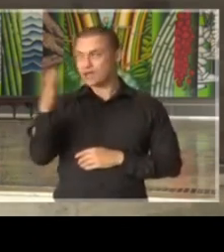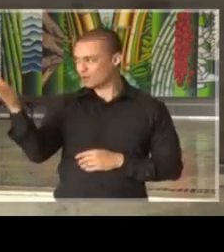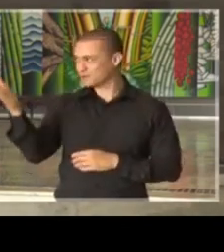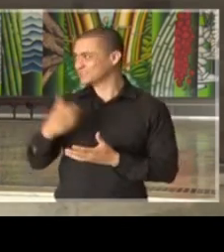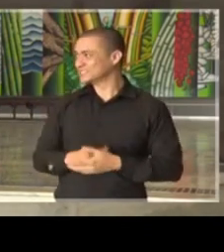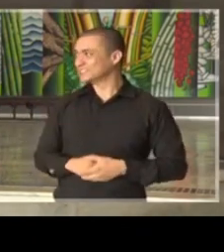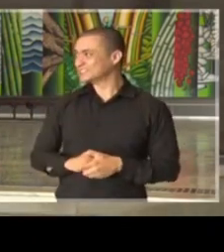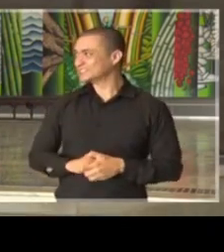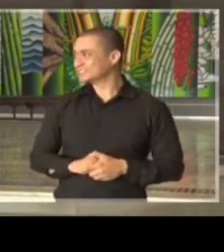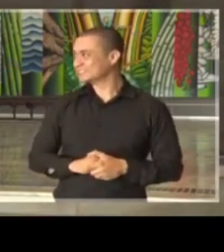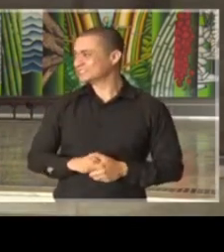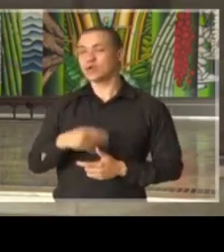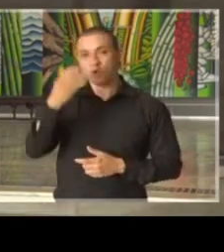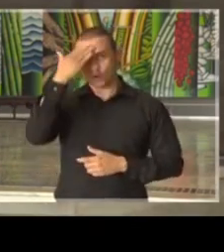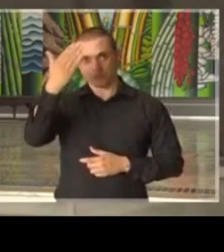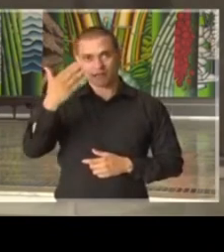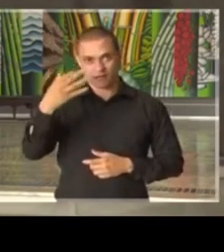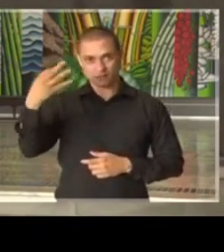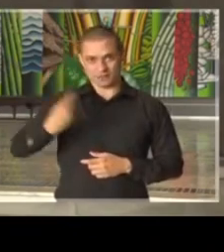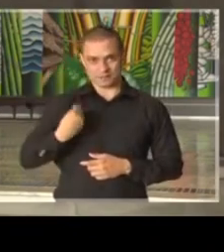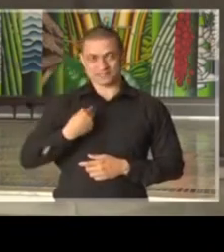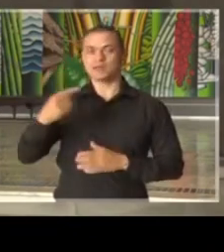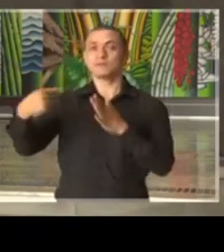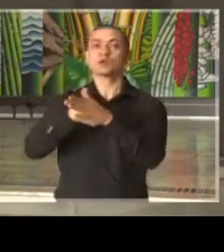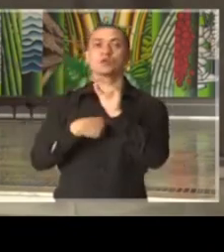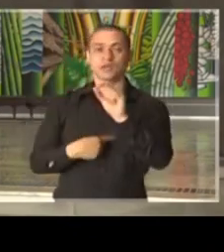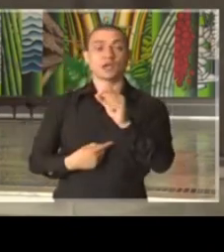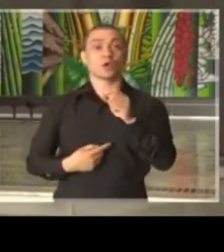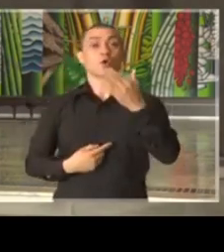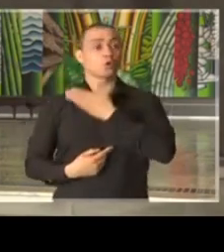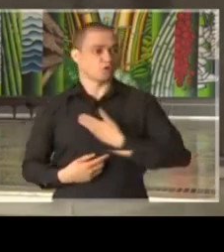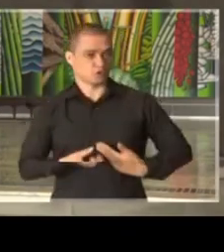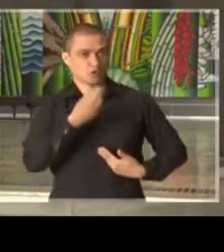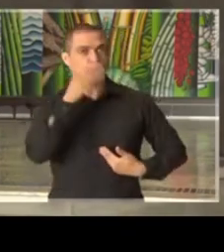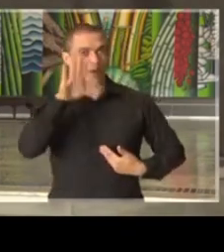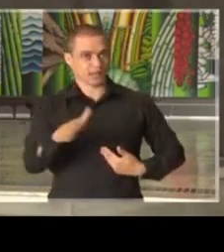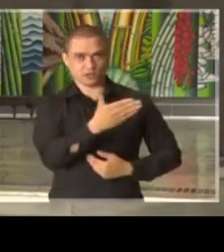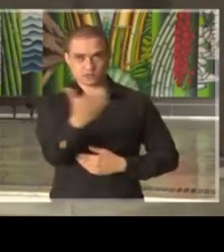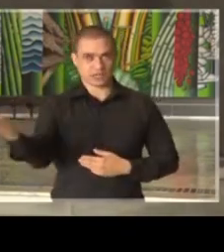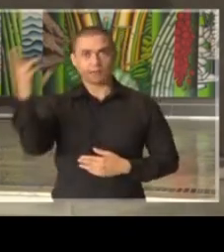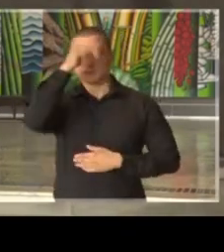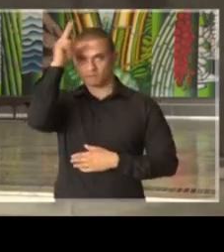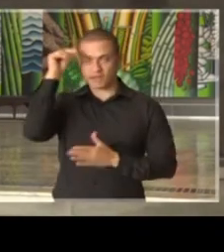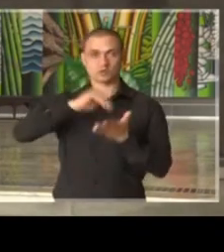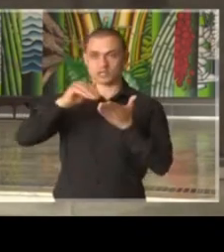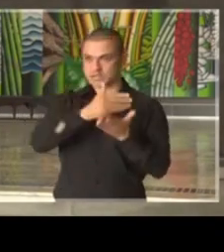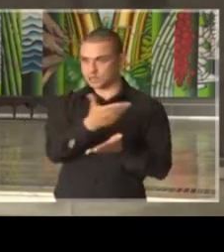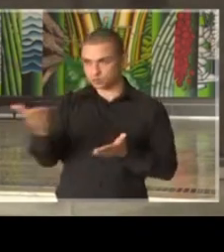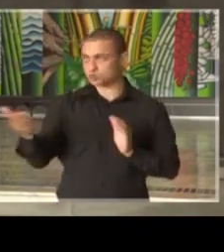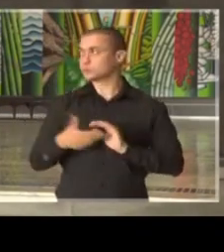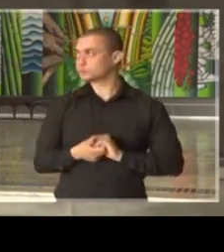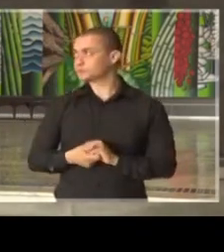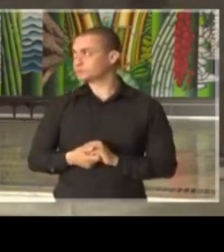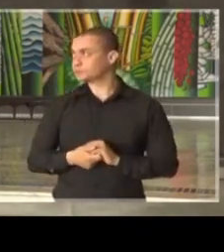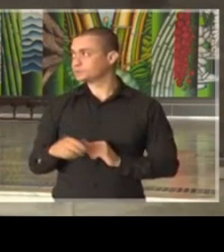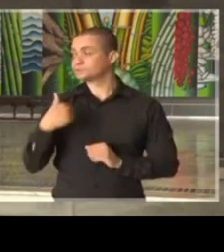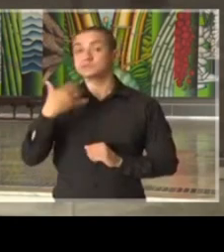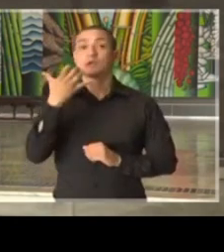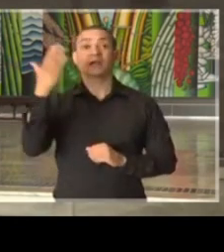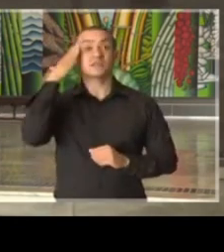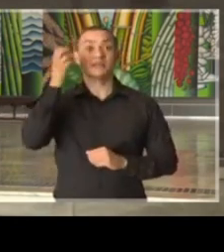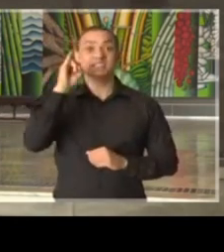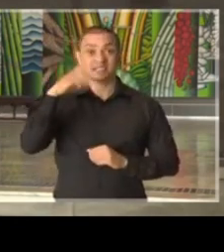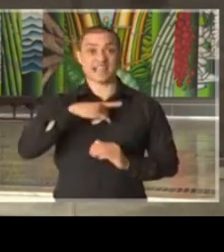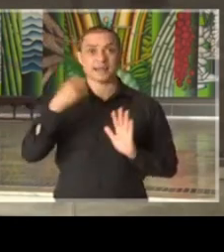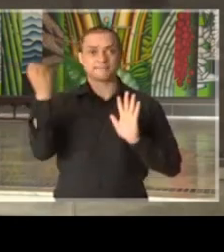Obrigado. Obrigado pela presença. Sua pergunta, por favor. Governador, boa tarde para o senhor, prefeito, secretários. Queria saber se já há